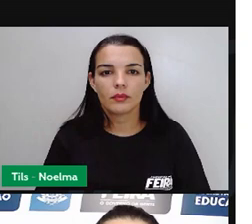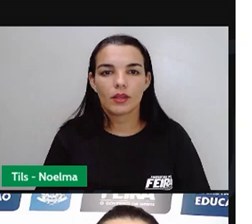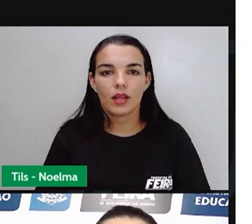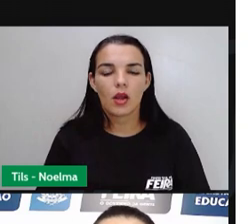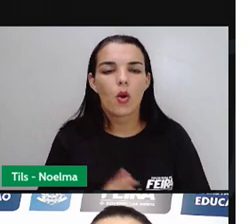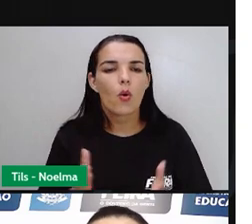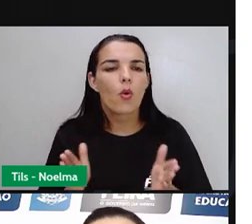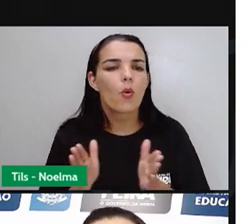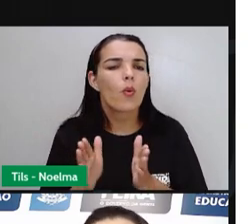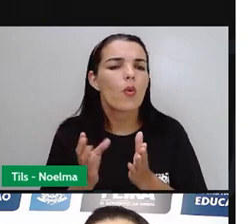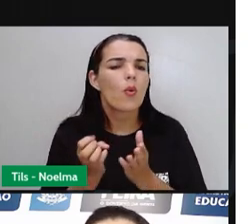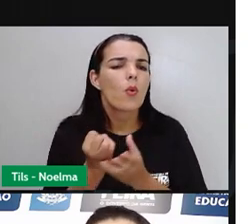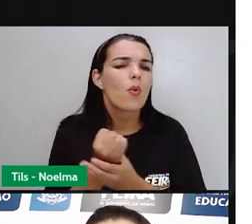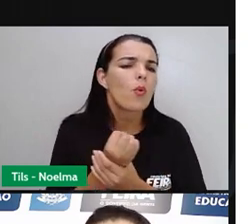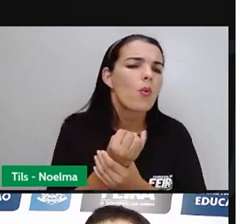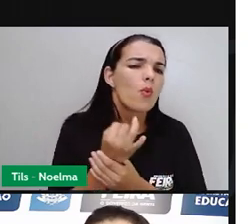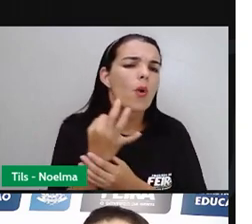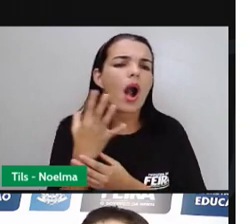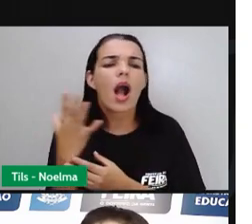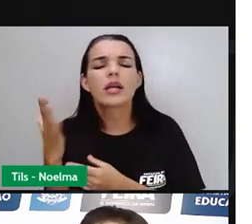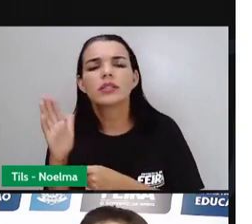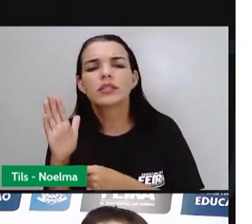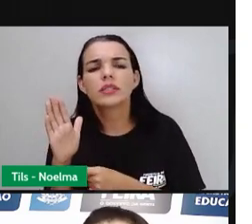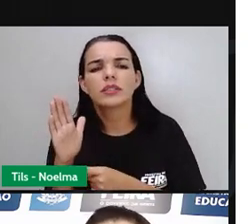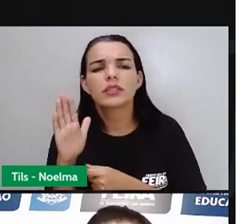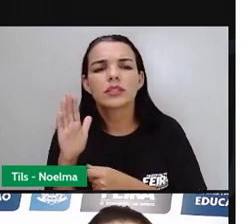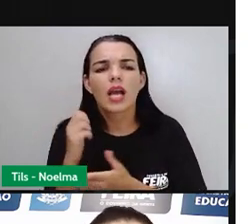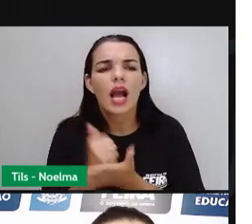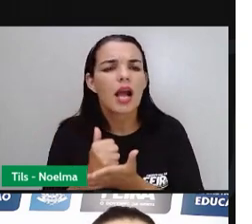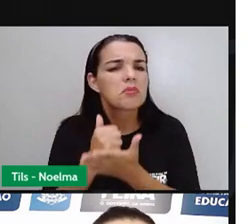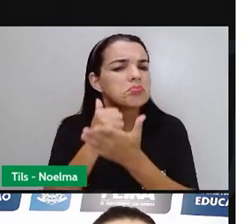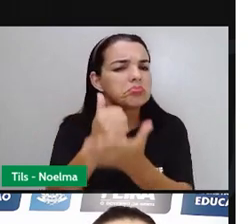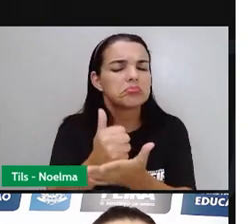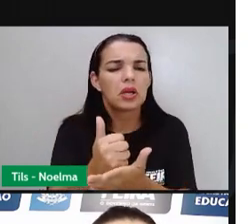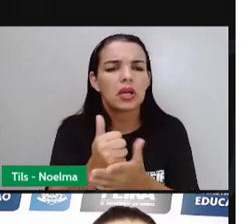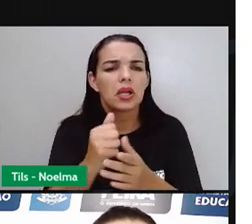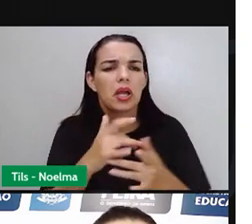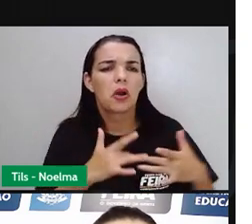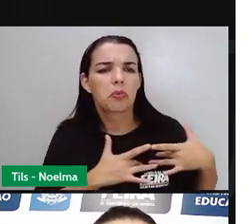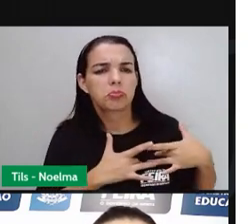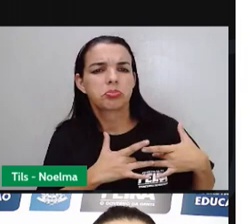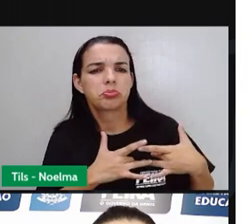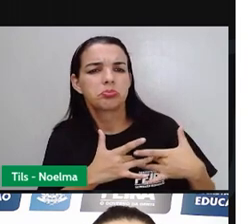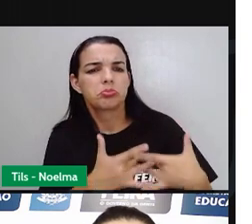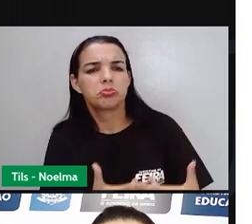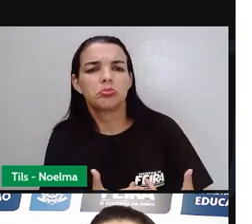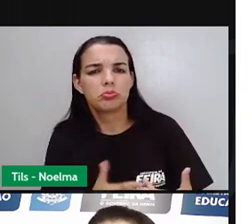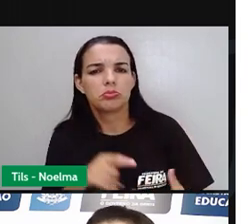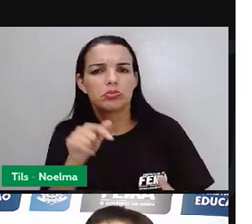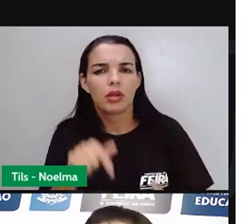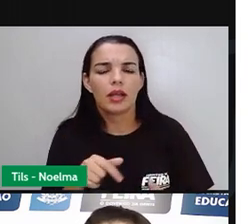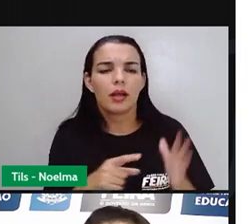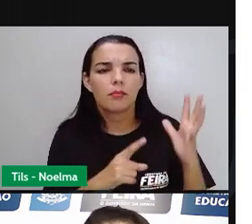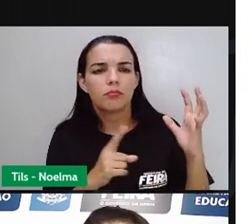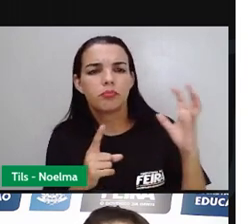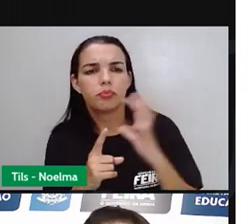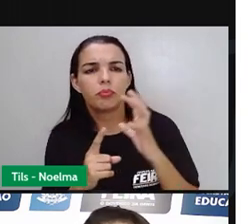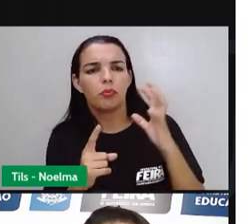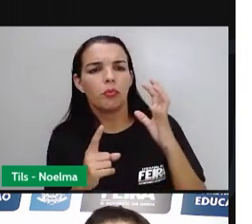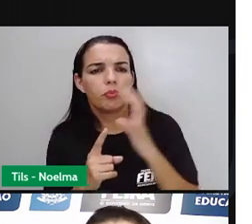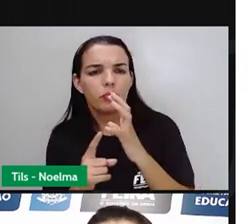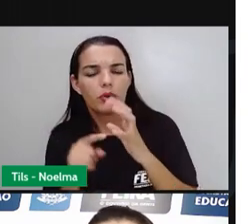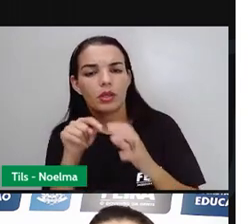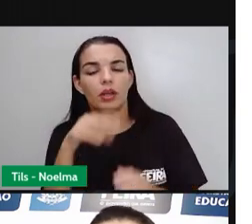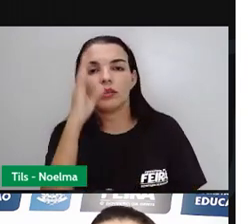Quais as contribuições desses imigrantes para o Brasil? Primeiro, a colonização foi o objetivo inicial da imigração no